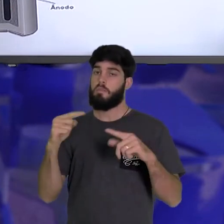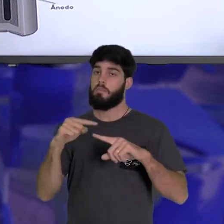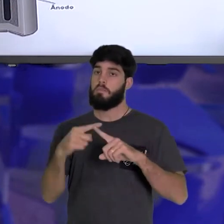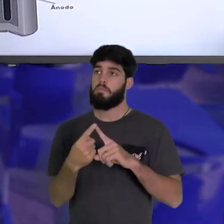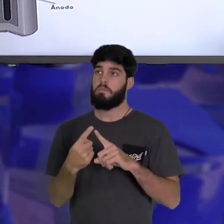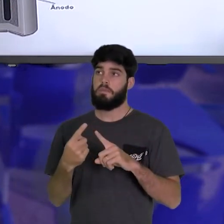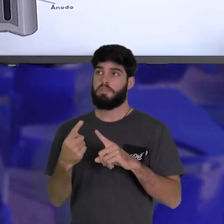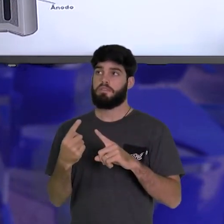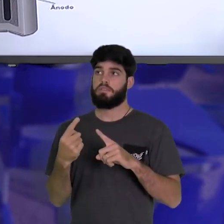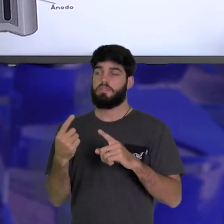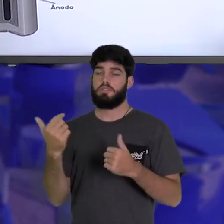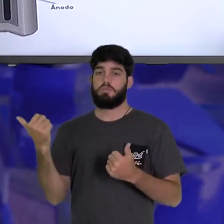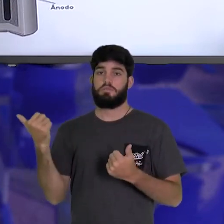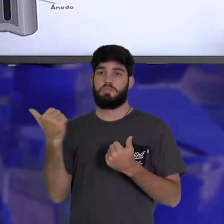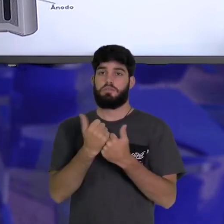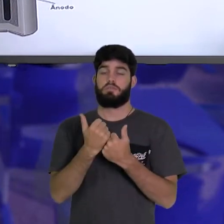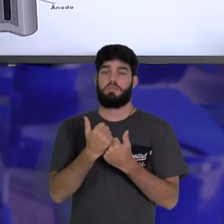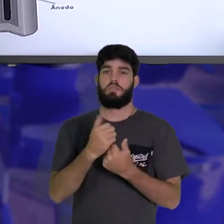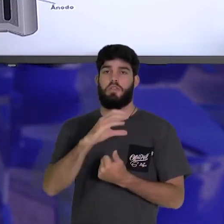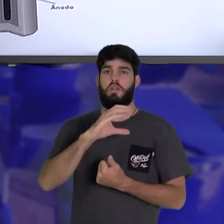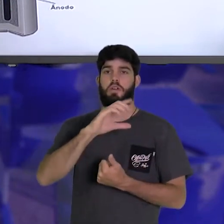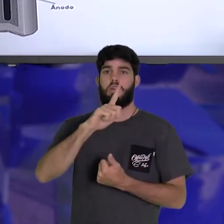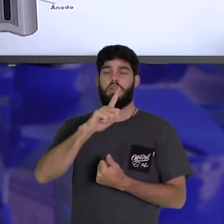desse cloreto de amônio,